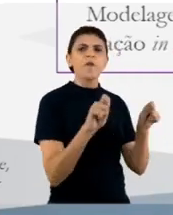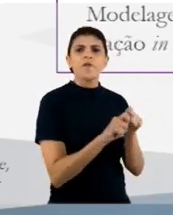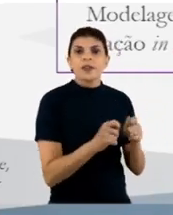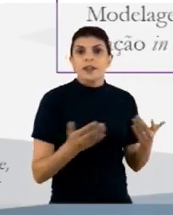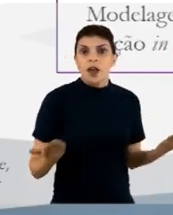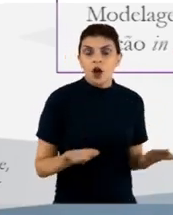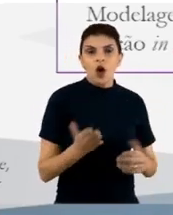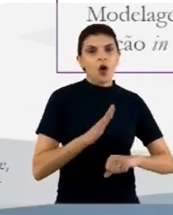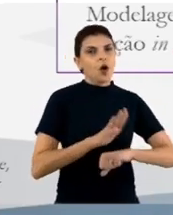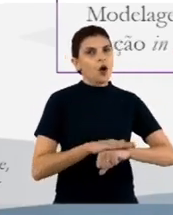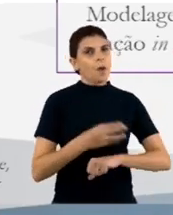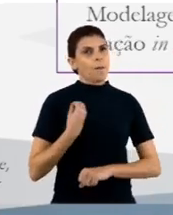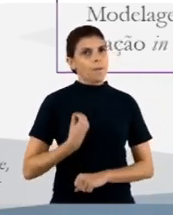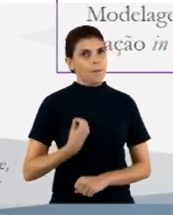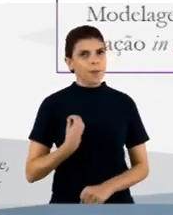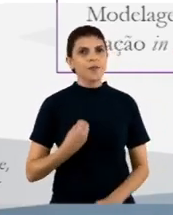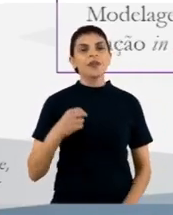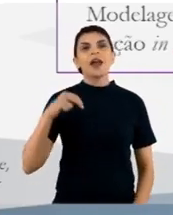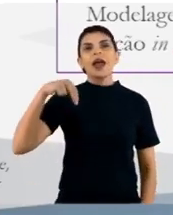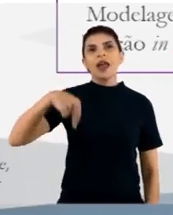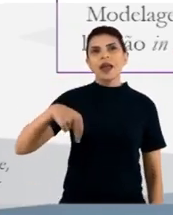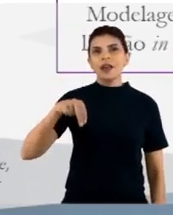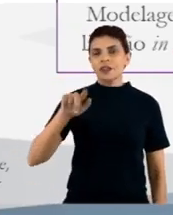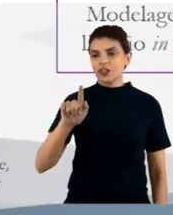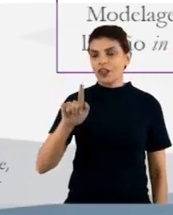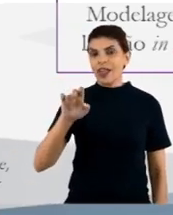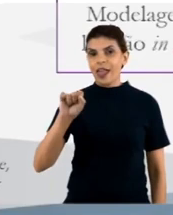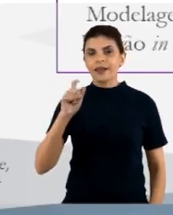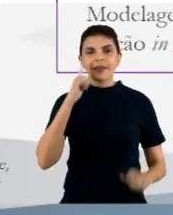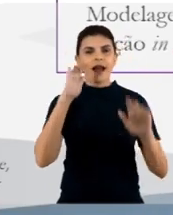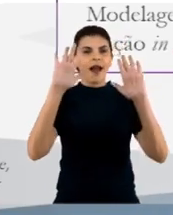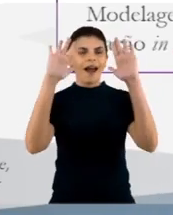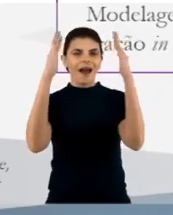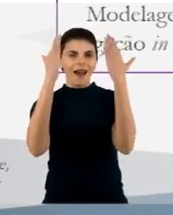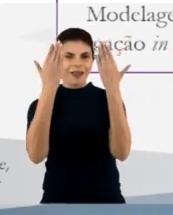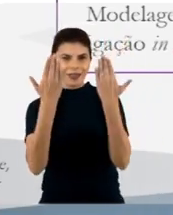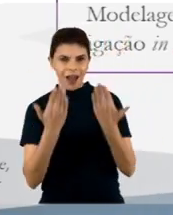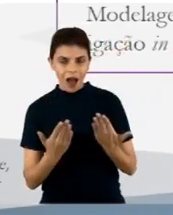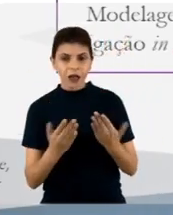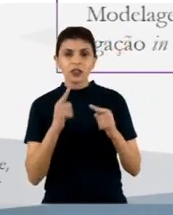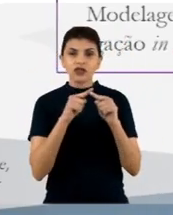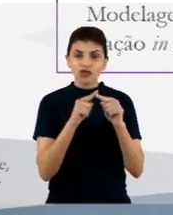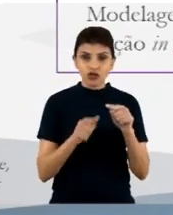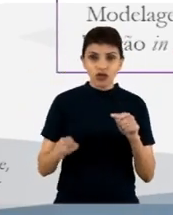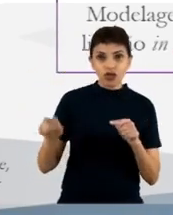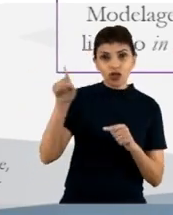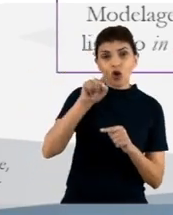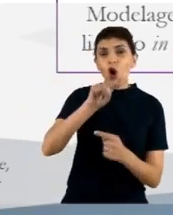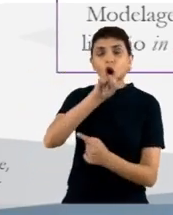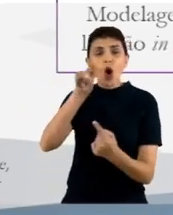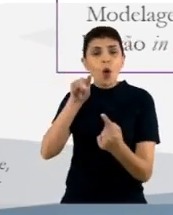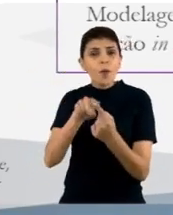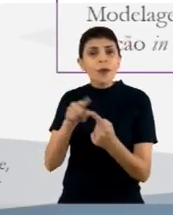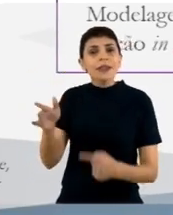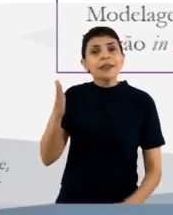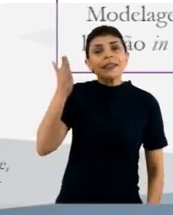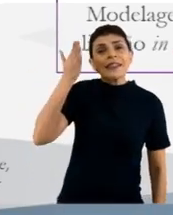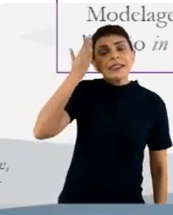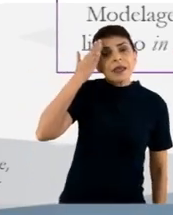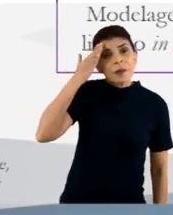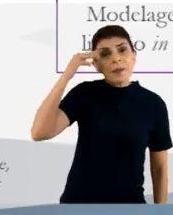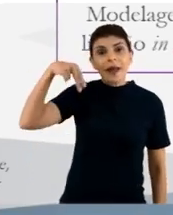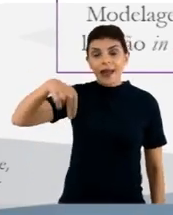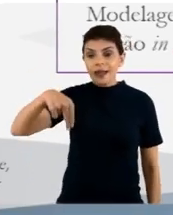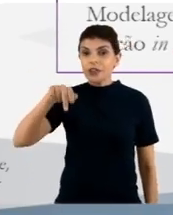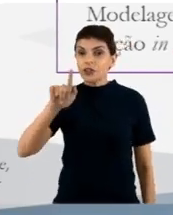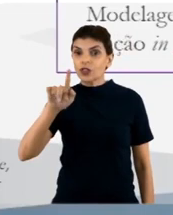realizando as análises de NGS ao final daquelas rodadas né? e o objetivo dessas análises